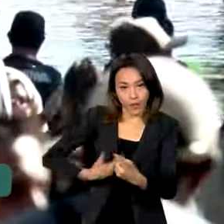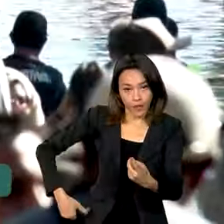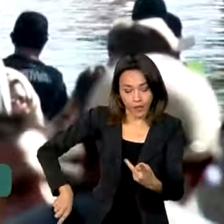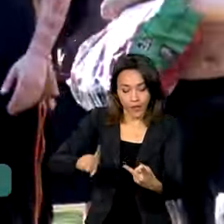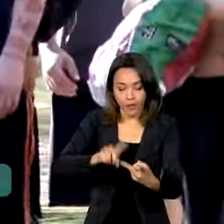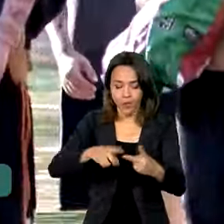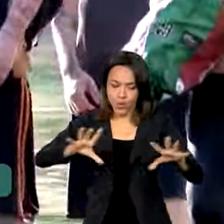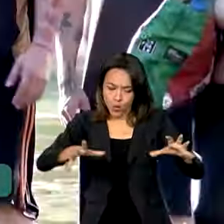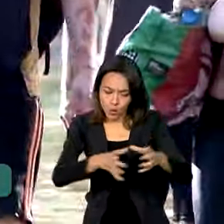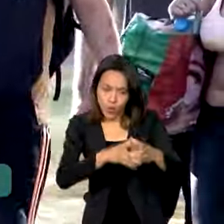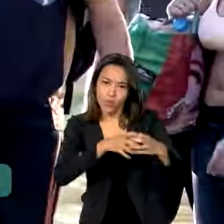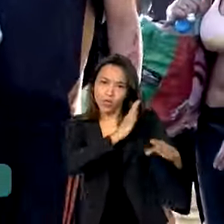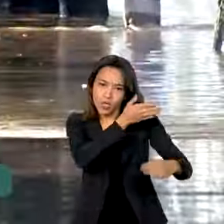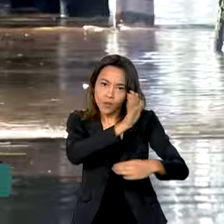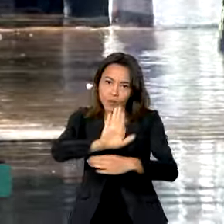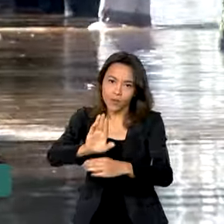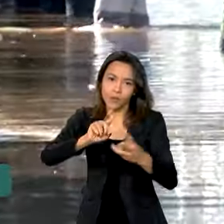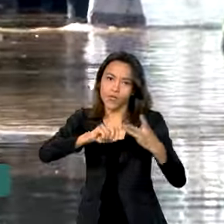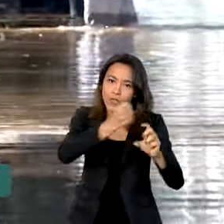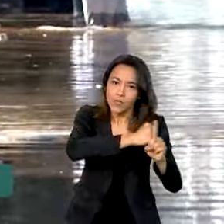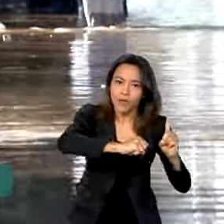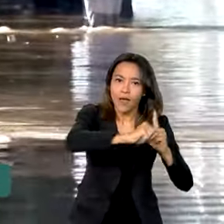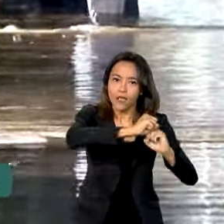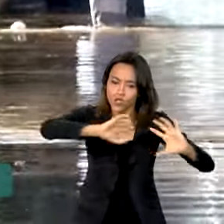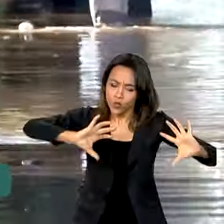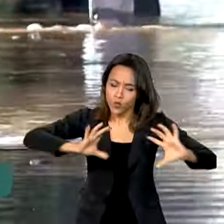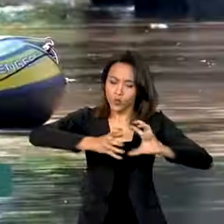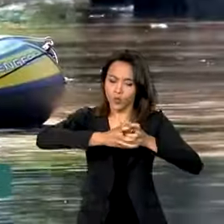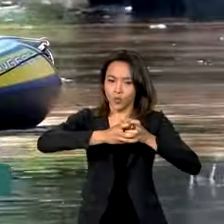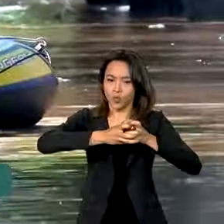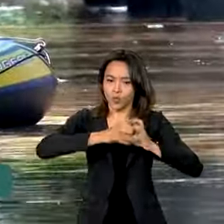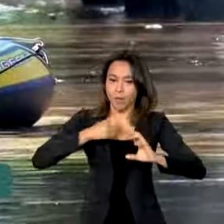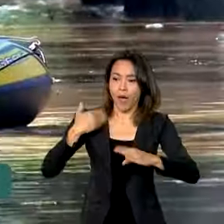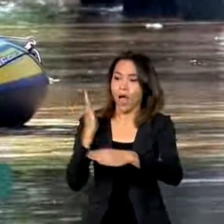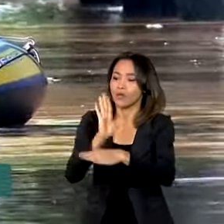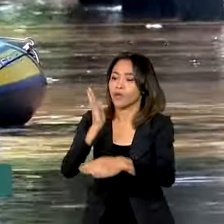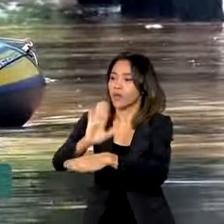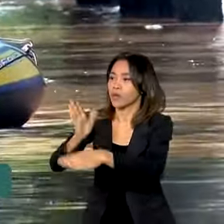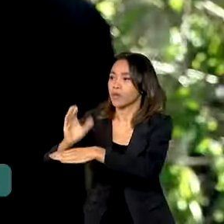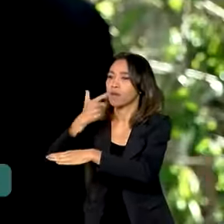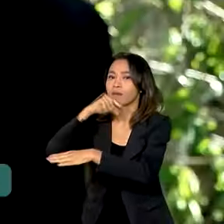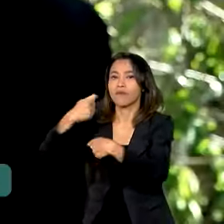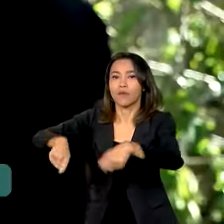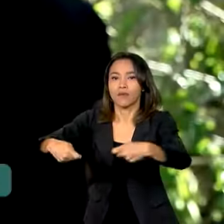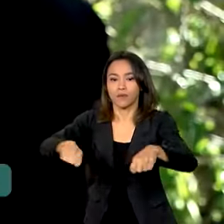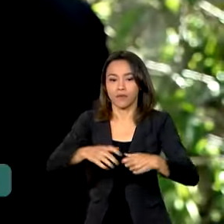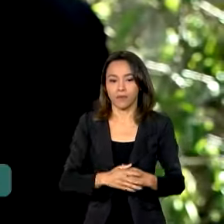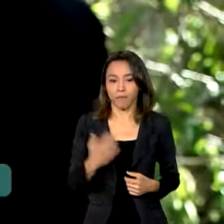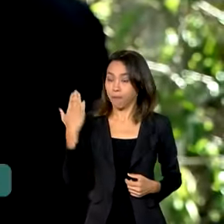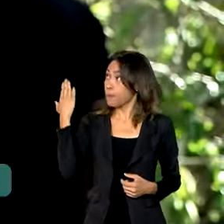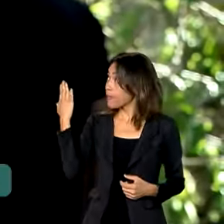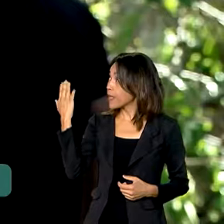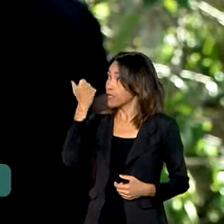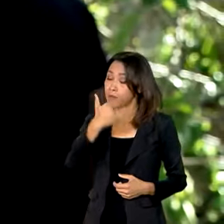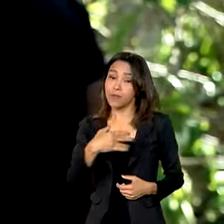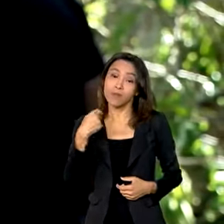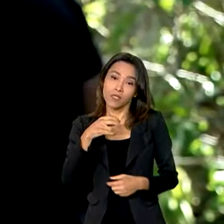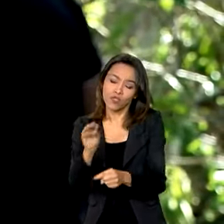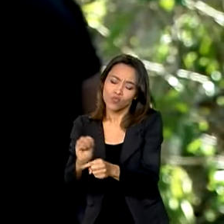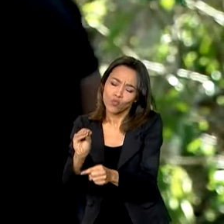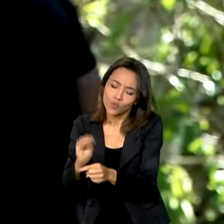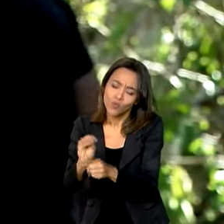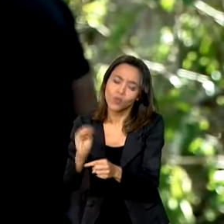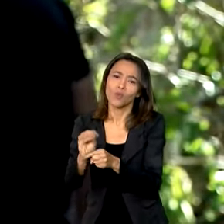de salvamento e sociedade civil se uniram para acolher quem precisa de ajuda. Na hora que o pessoal precisa de acolhimento, né?